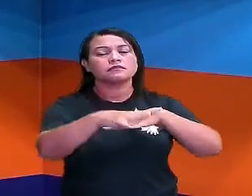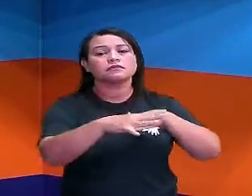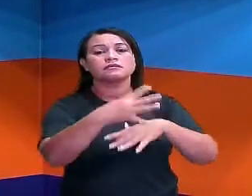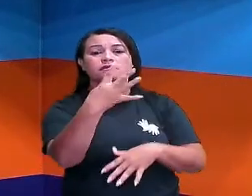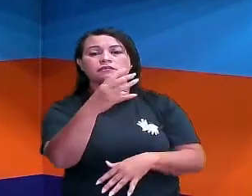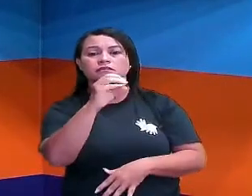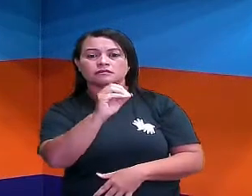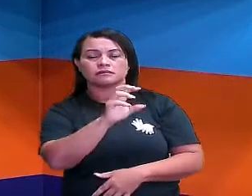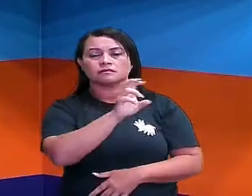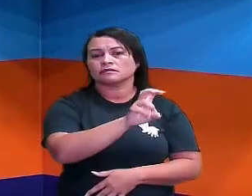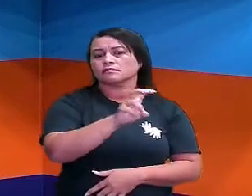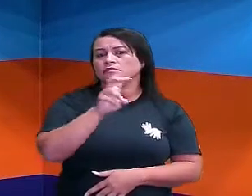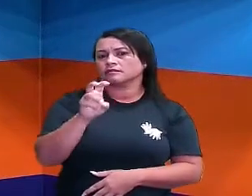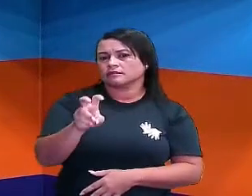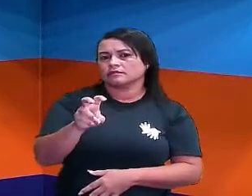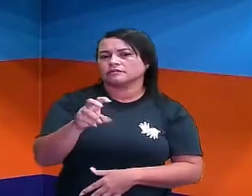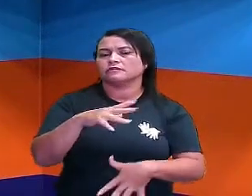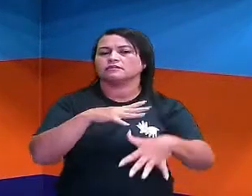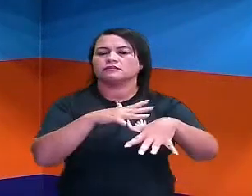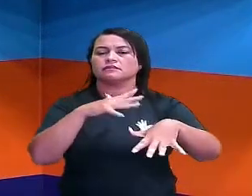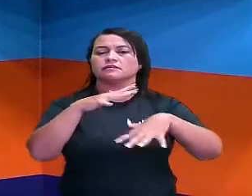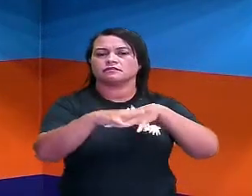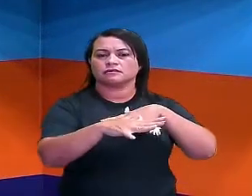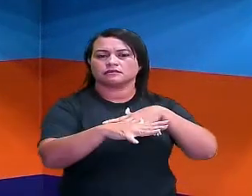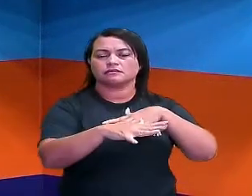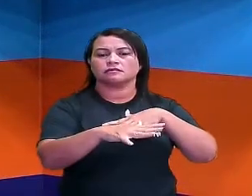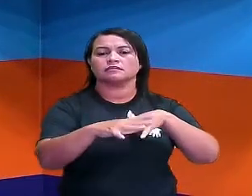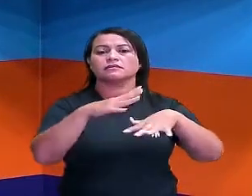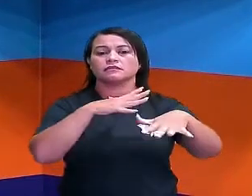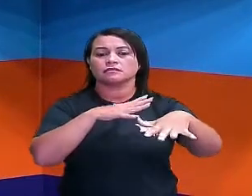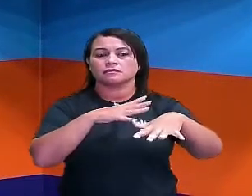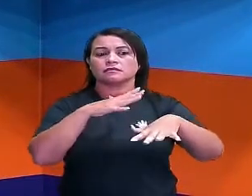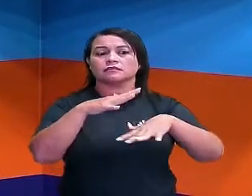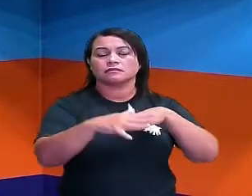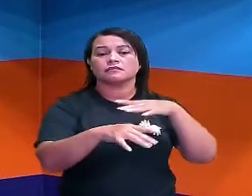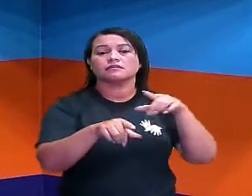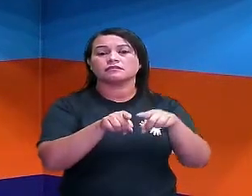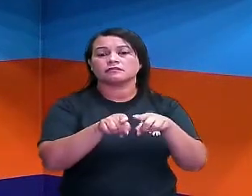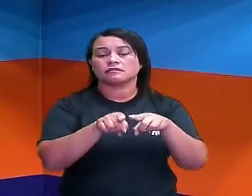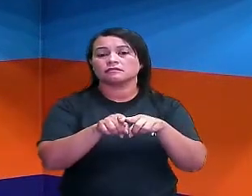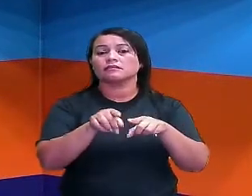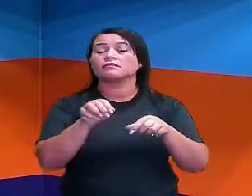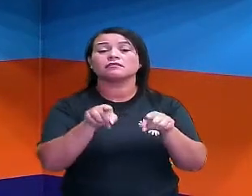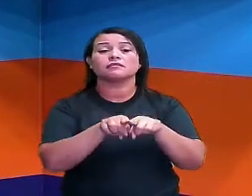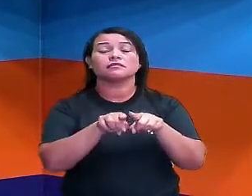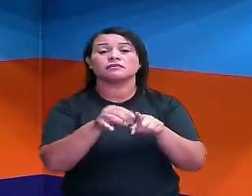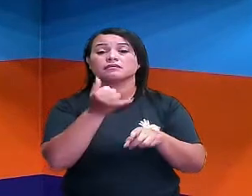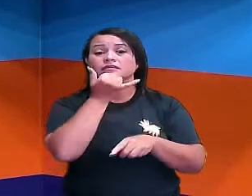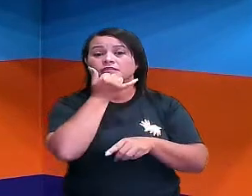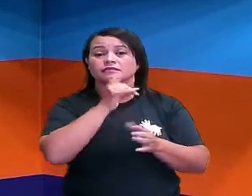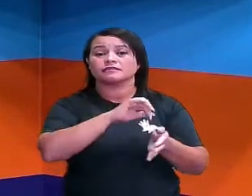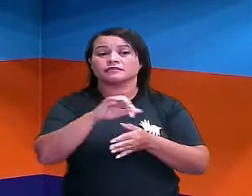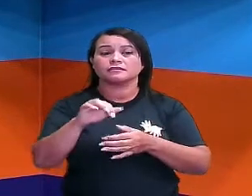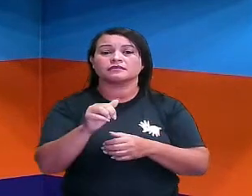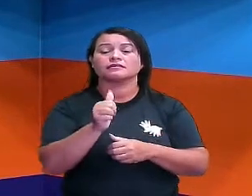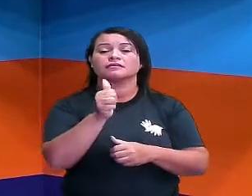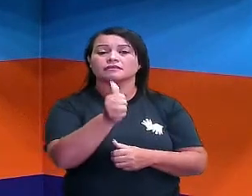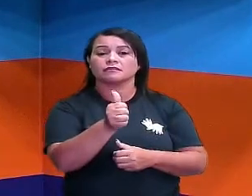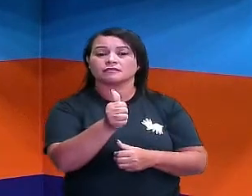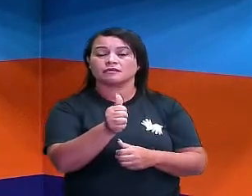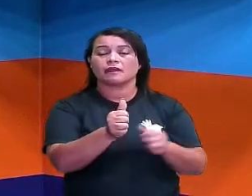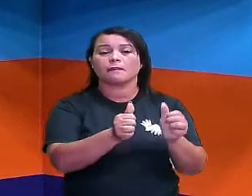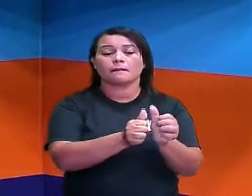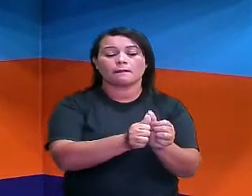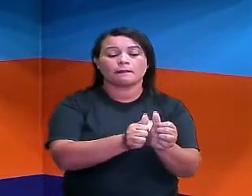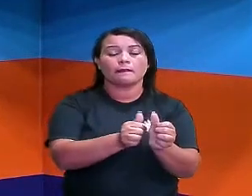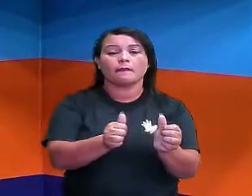de 55. Então, a polegada, a gente também usa, certo? Quando a gente vai comprar uma